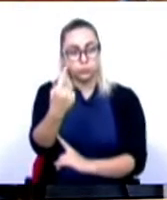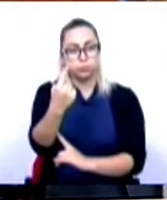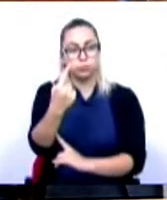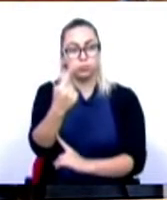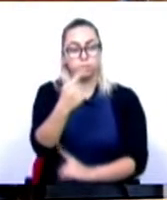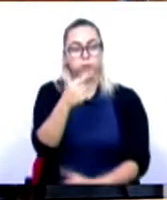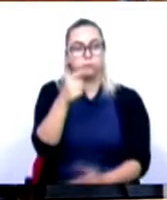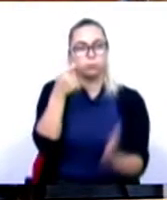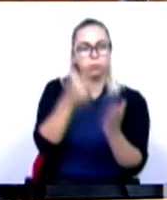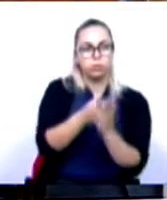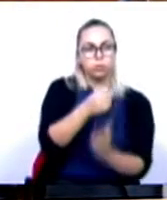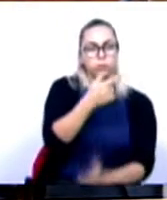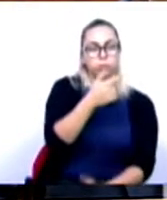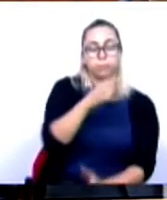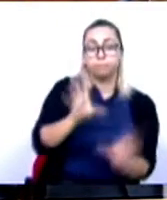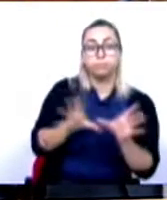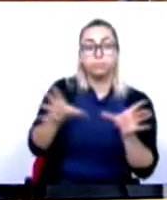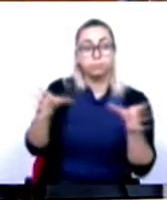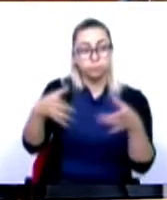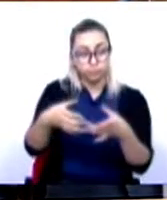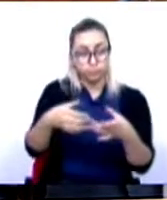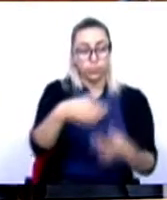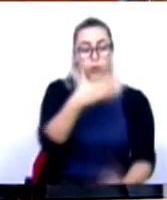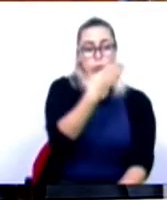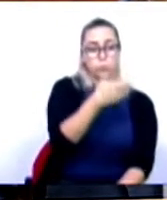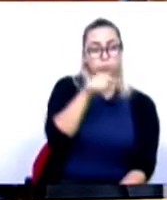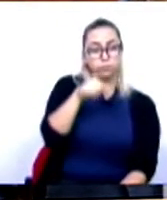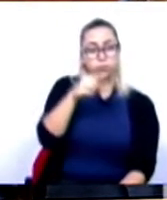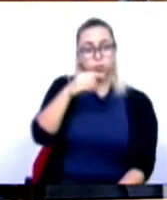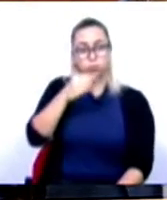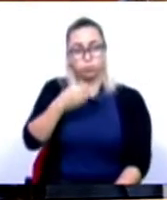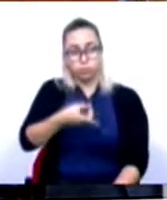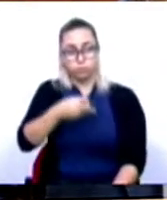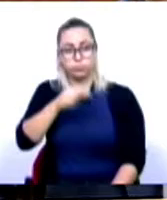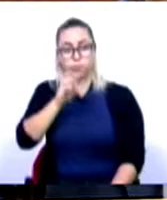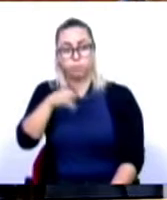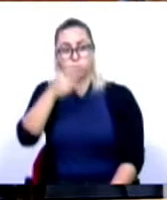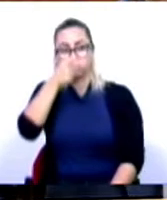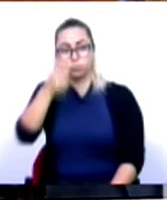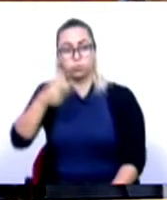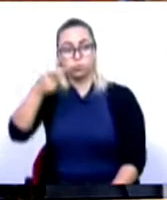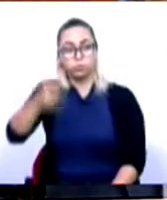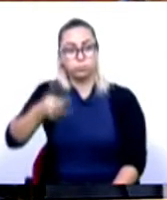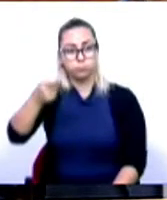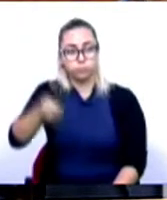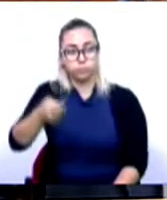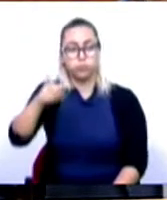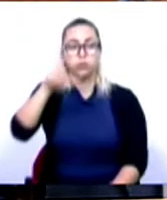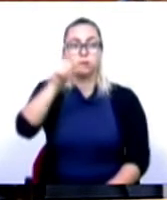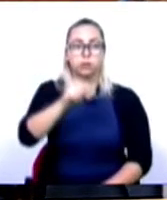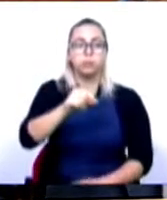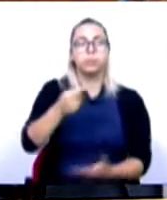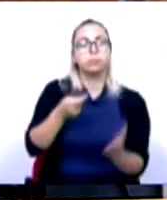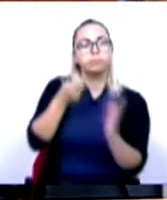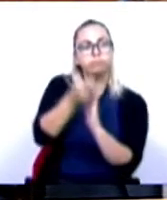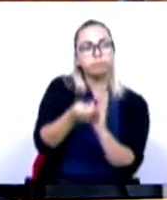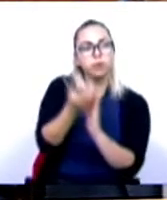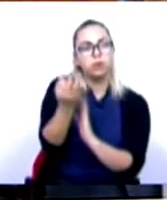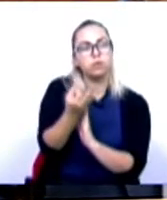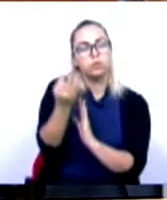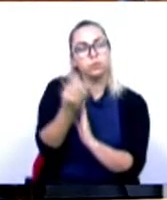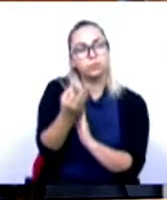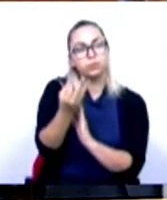,9 milhões de pensionistas. Foram introduzidos os subsídios de penosidade e